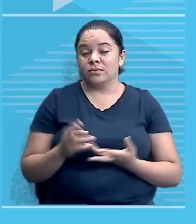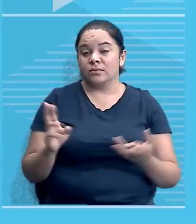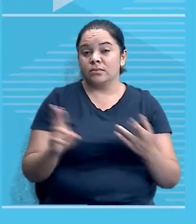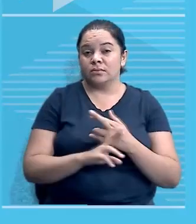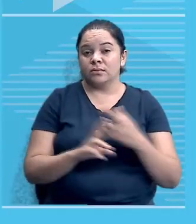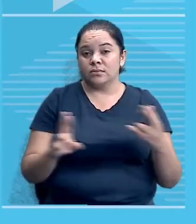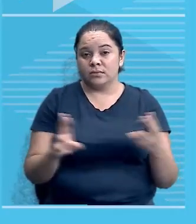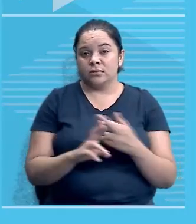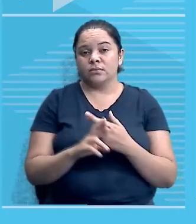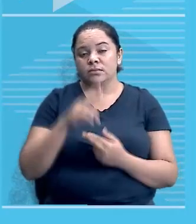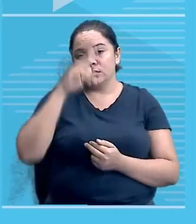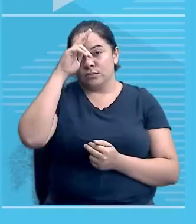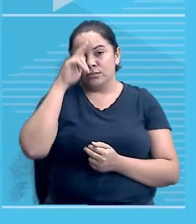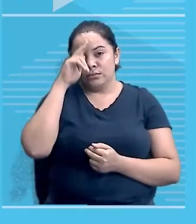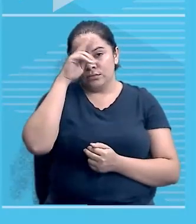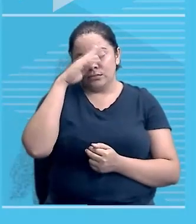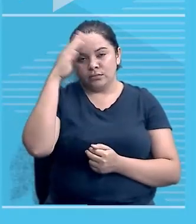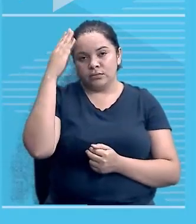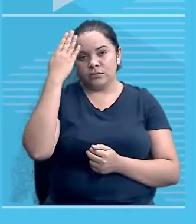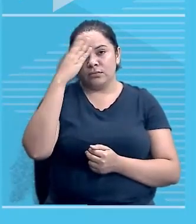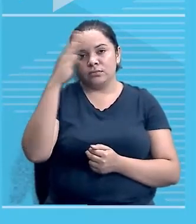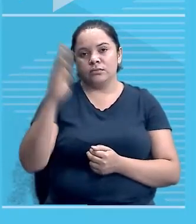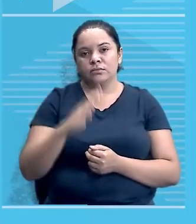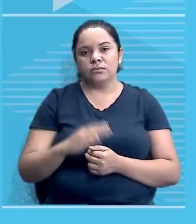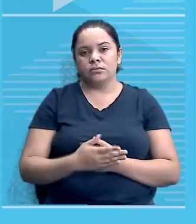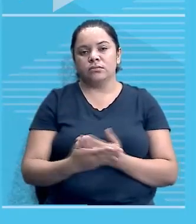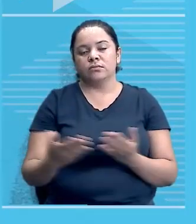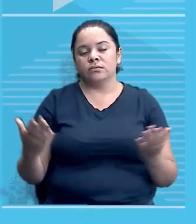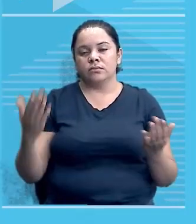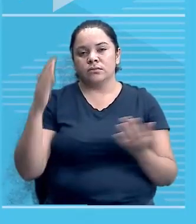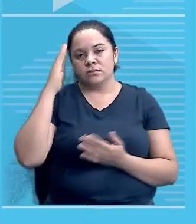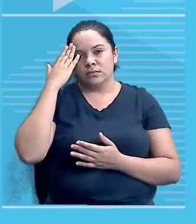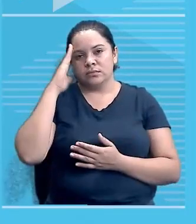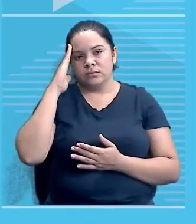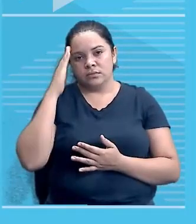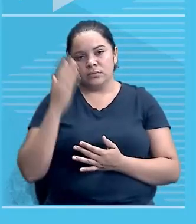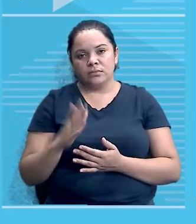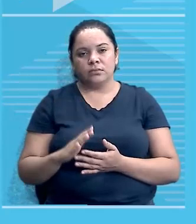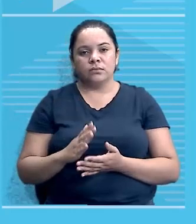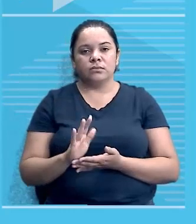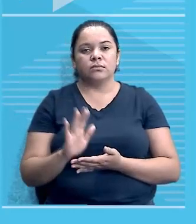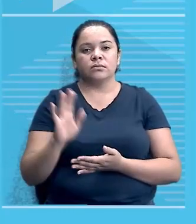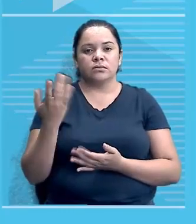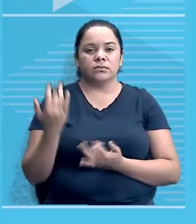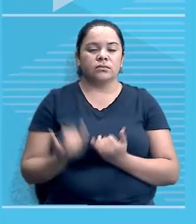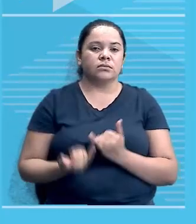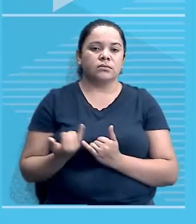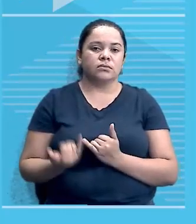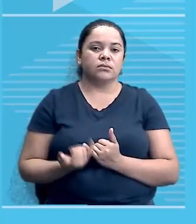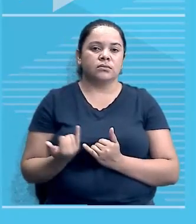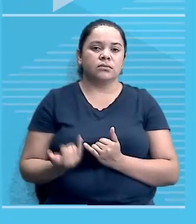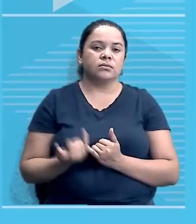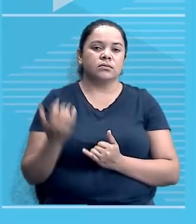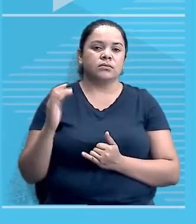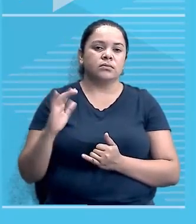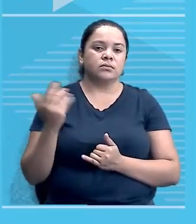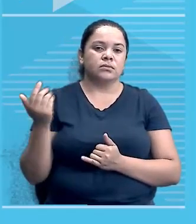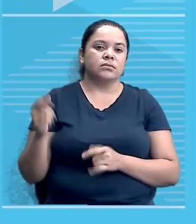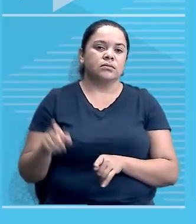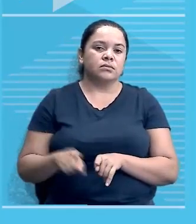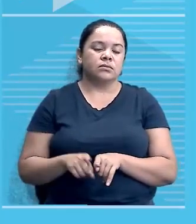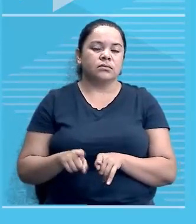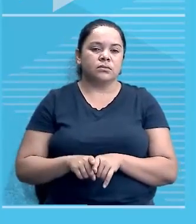história das Américas, para que você compreenda que algo semelhante aconteceu também em relação